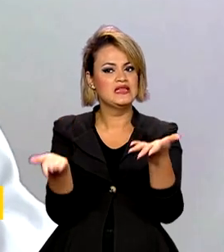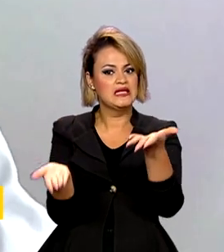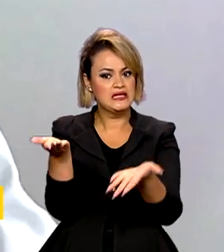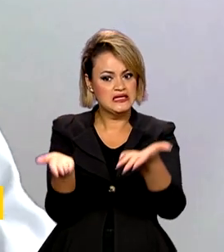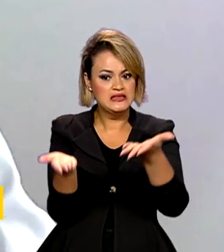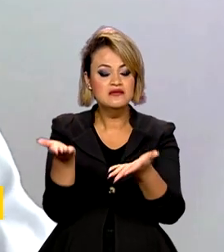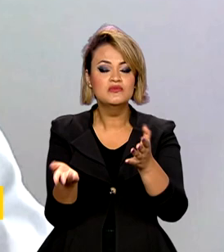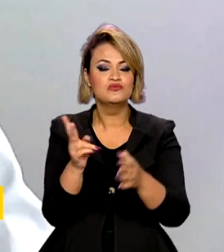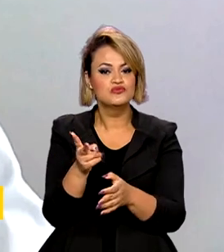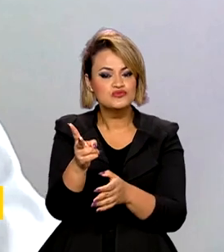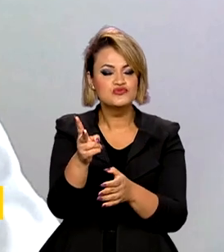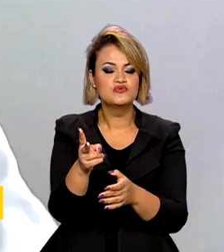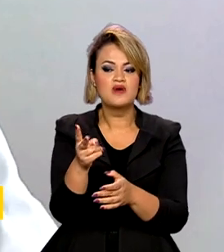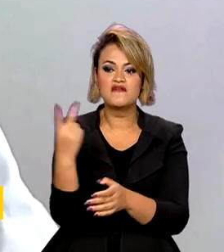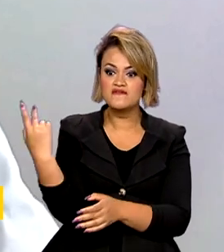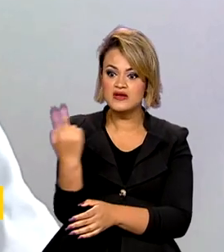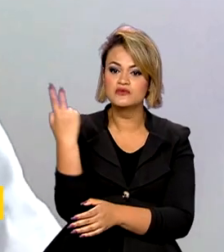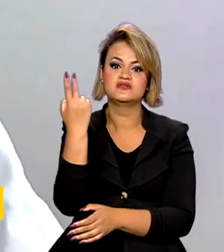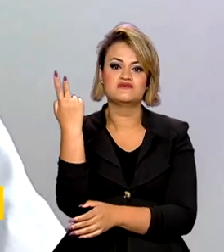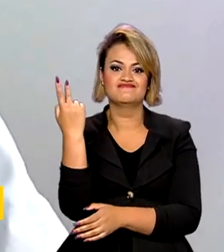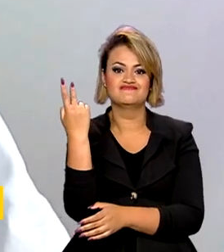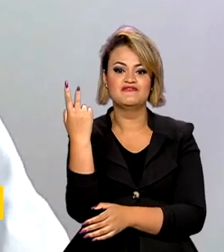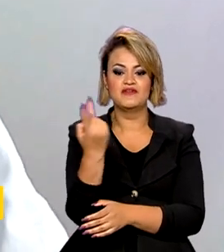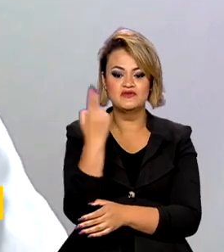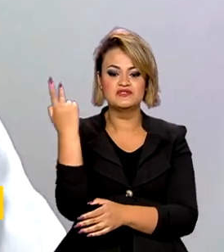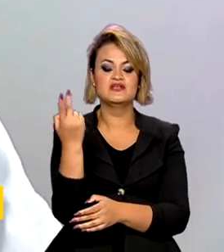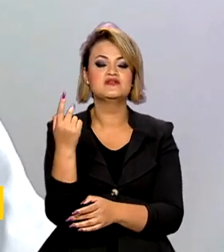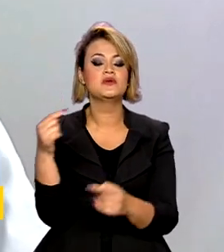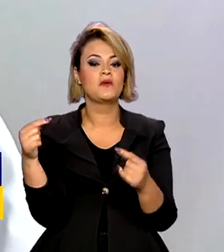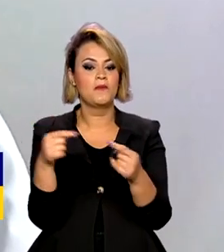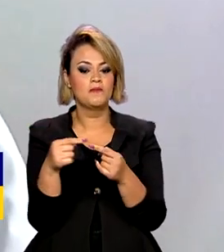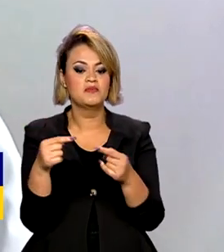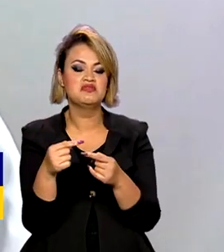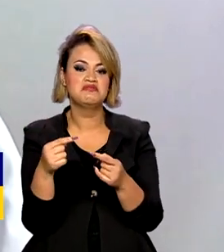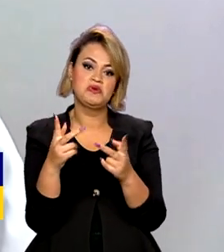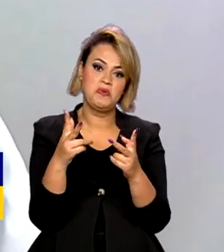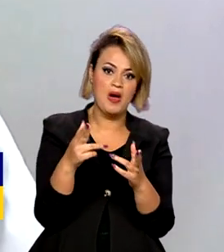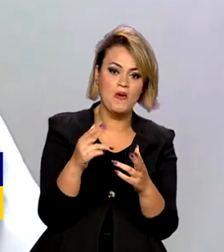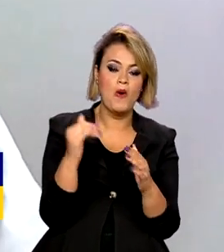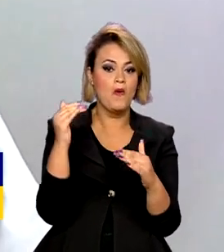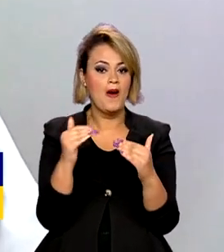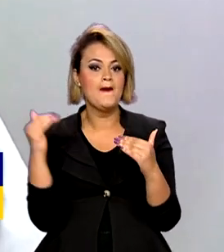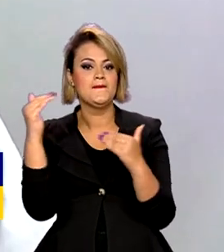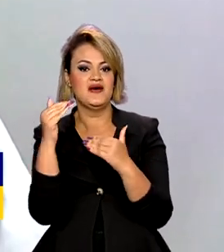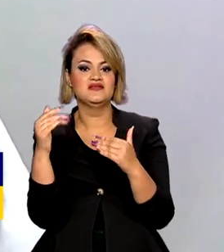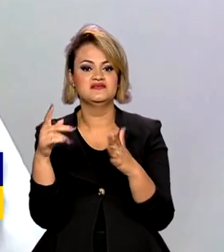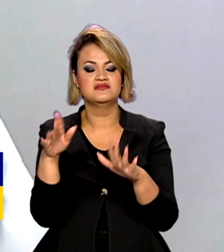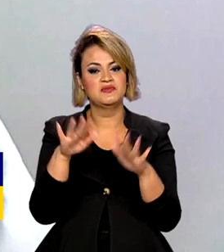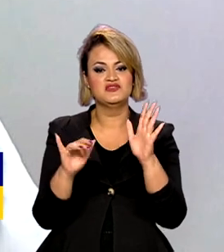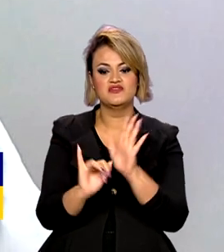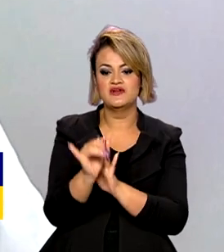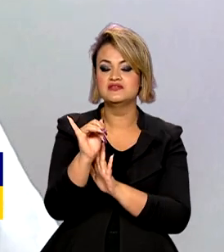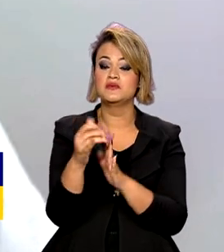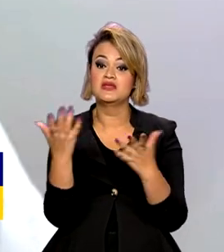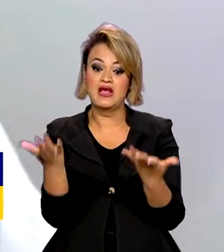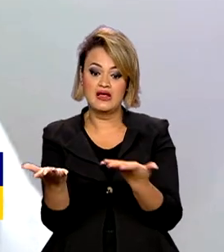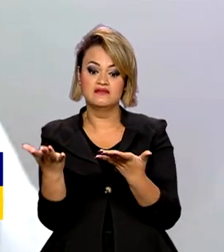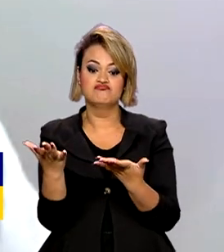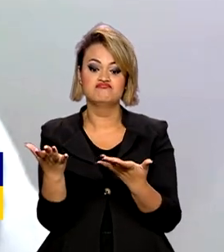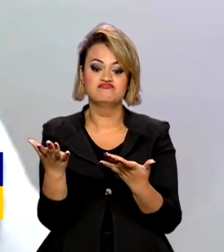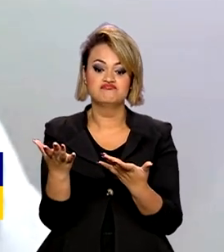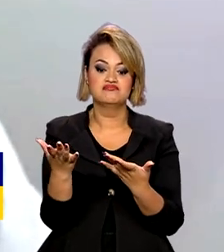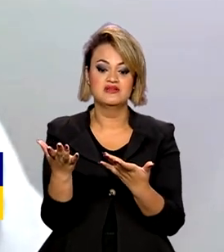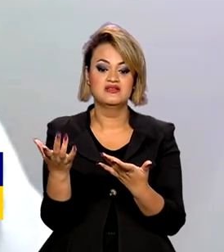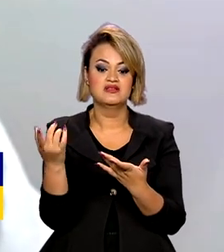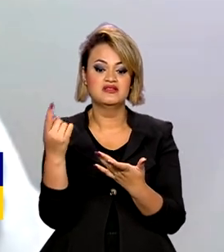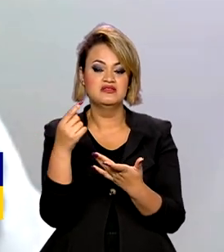e mantém uma valorização equivalente ou superior à inflação, o que com isso acaba